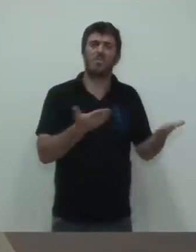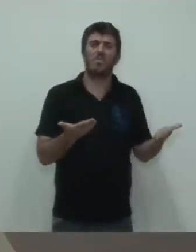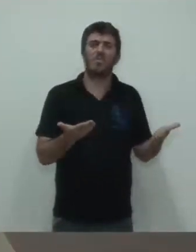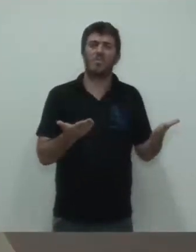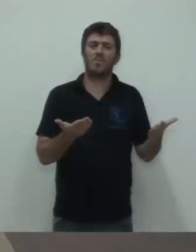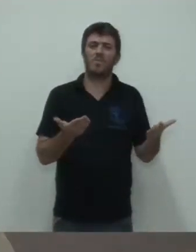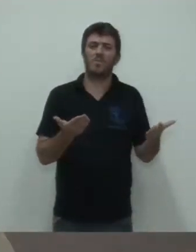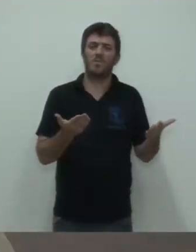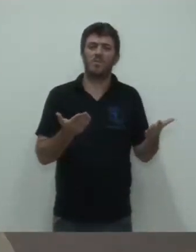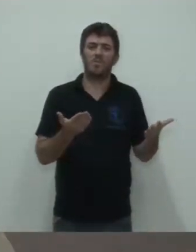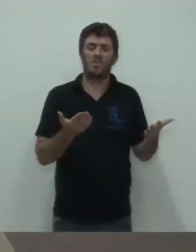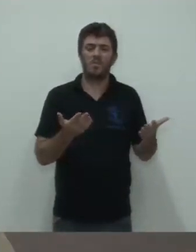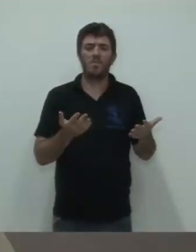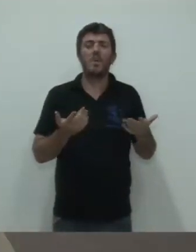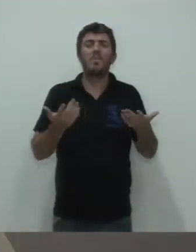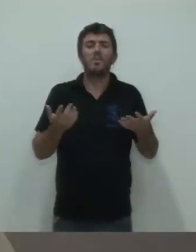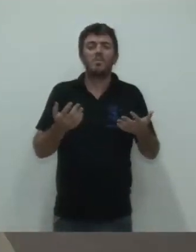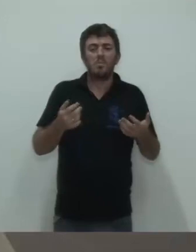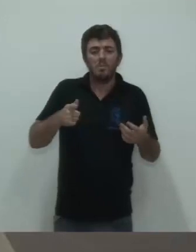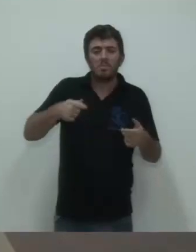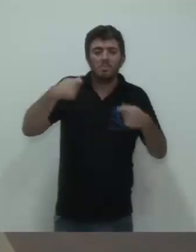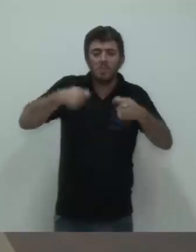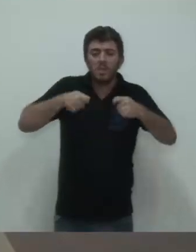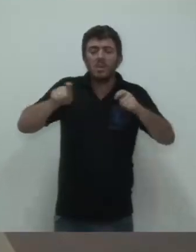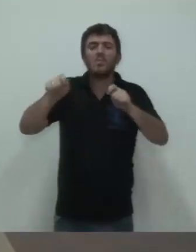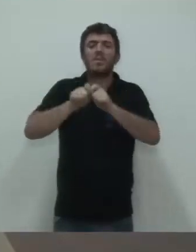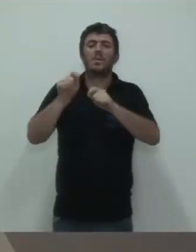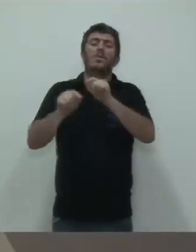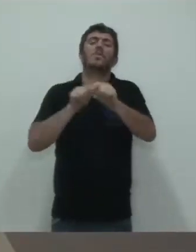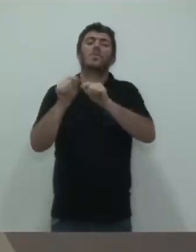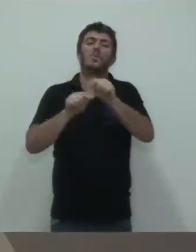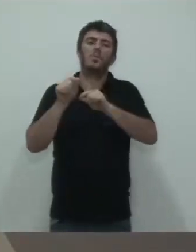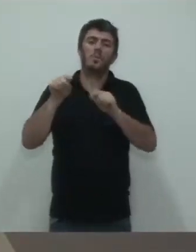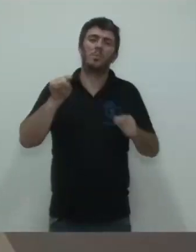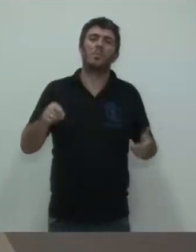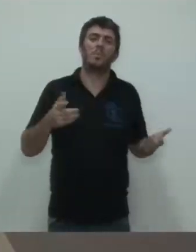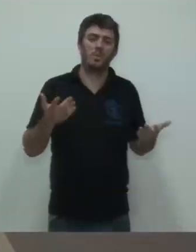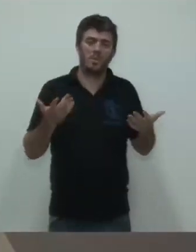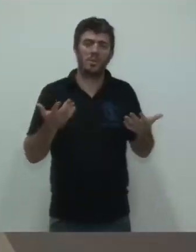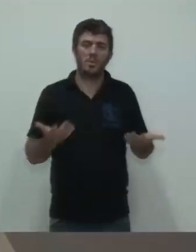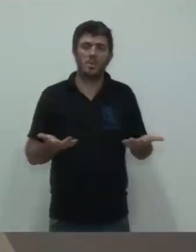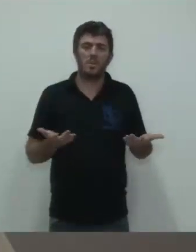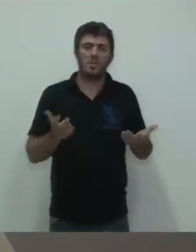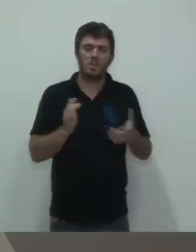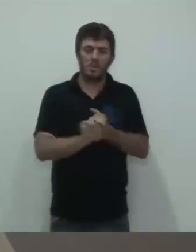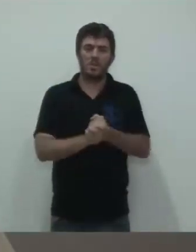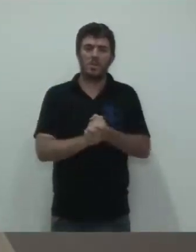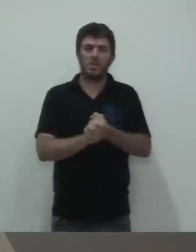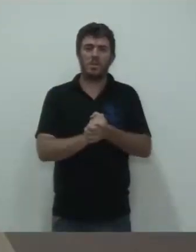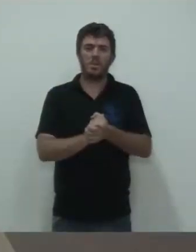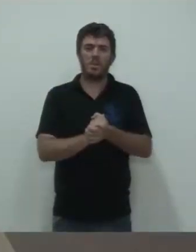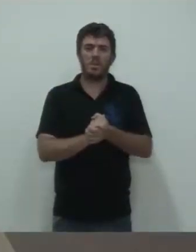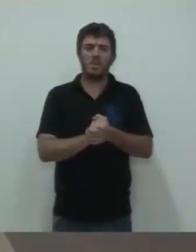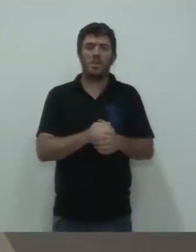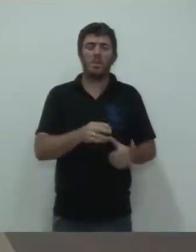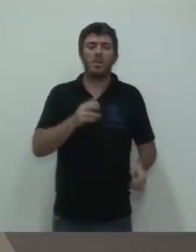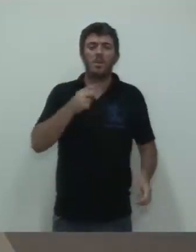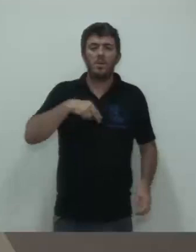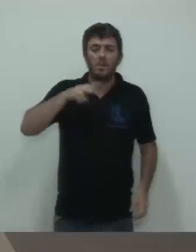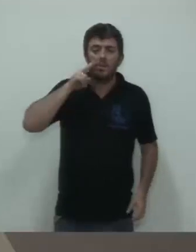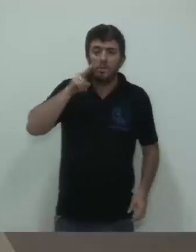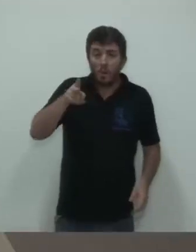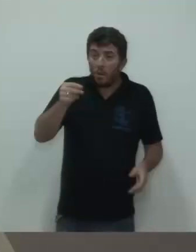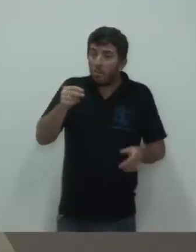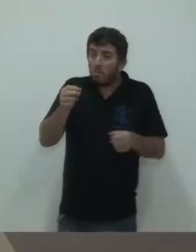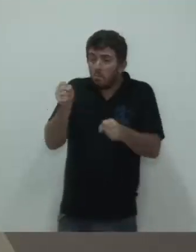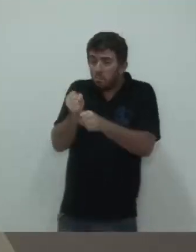essas ações, mas que tire isso daí, e até que se faça esse restauro, a gente ter aquilo em uma melhor situação. Vimos ali o início de obra, então